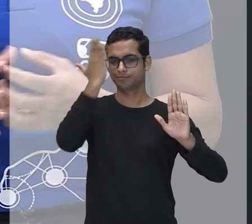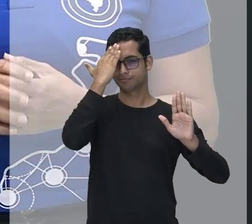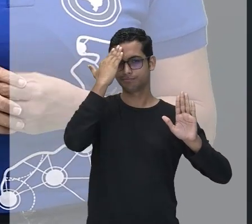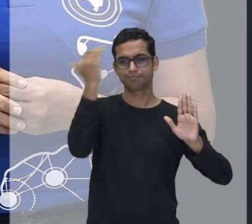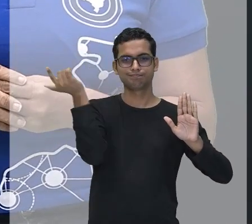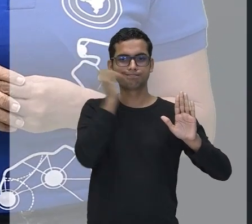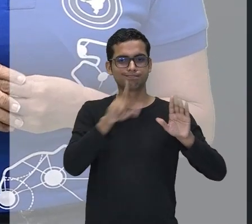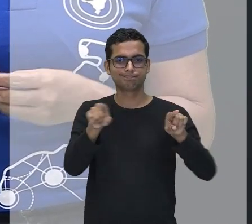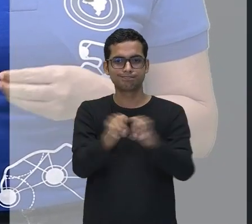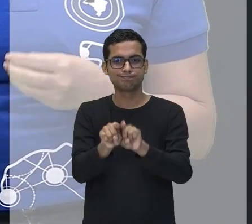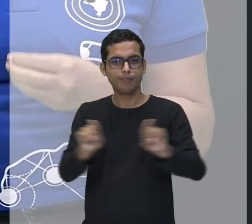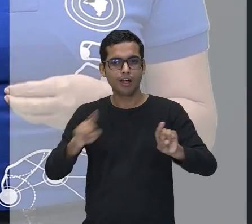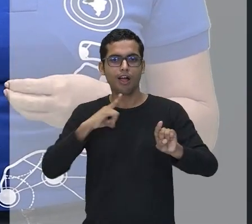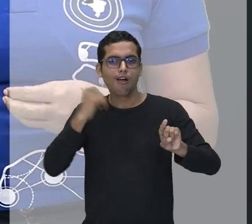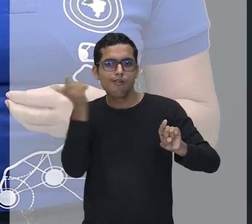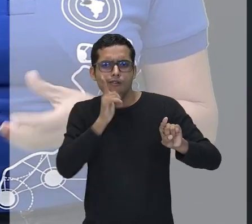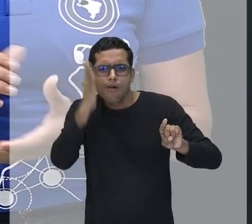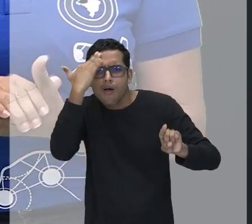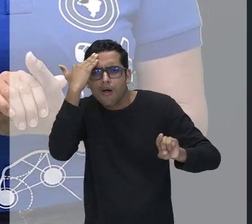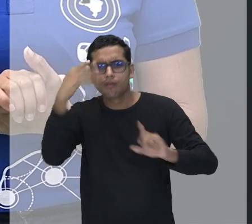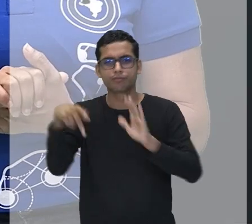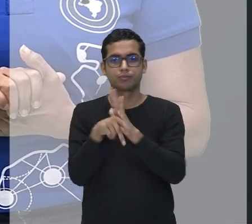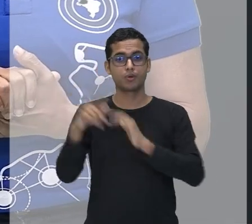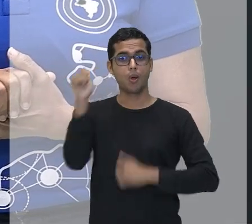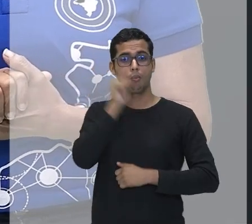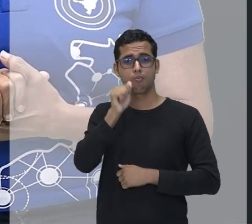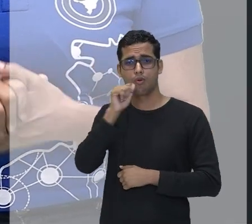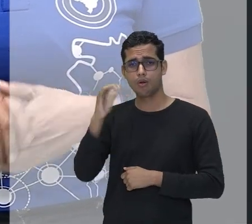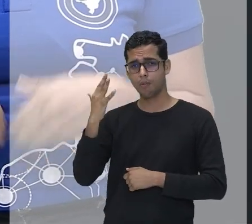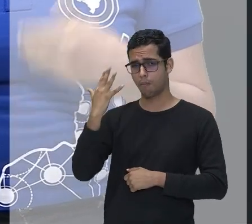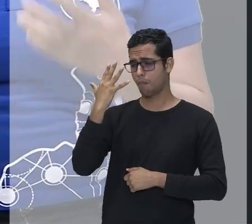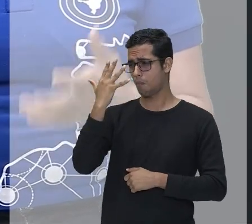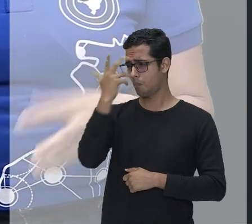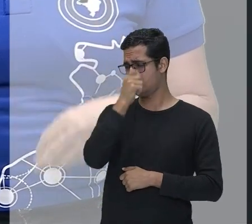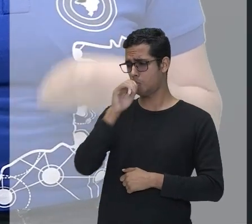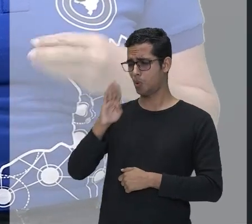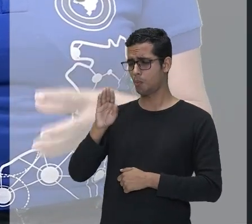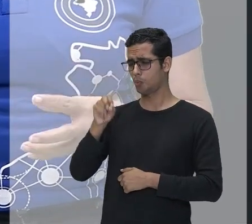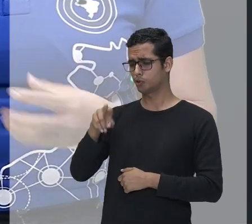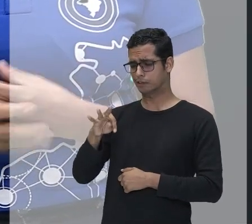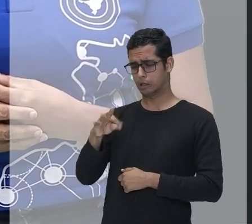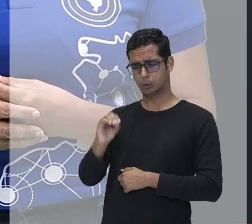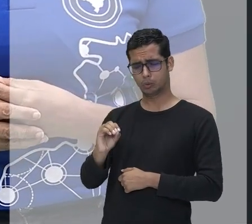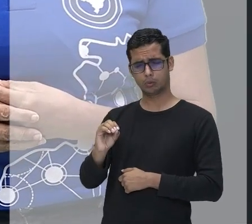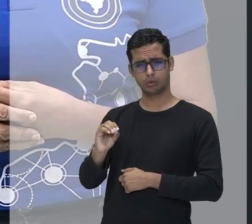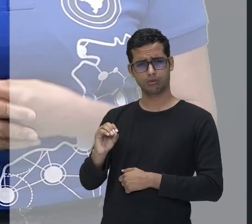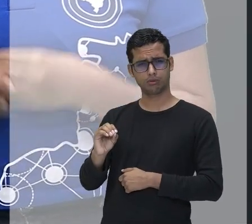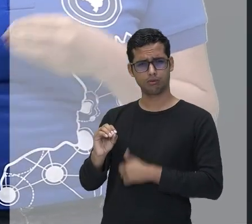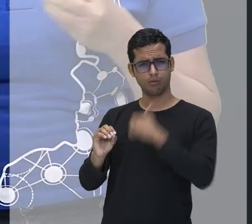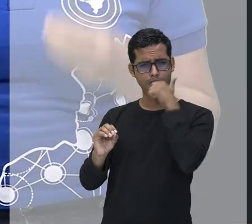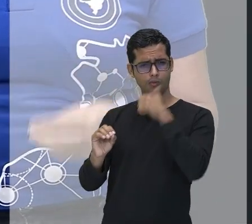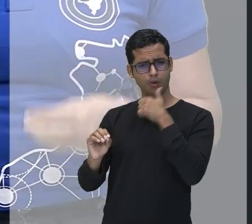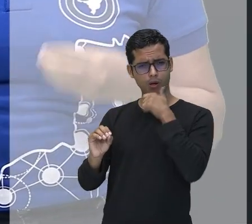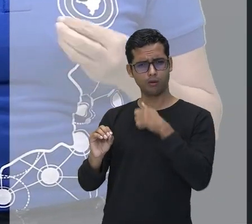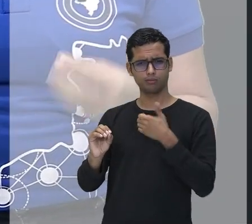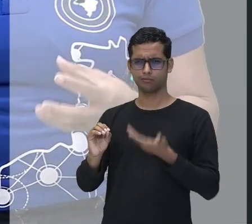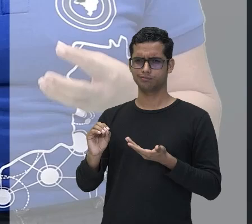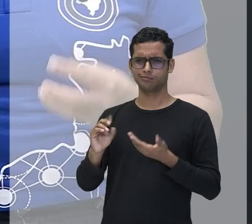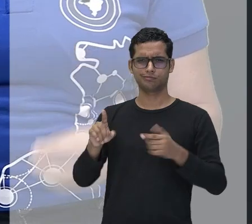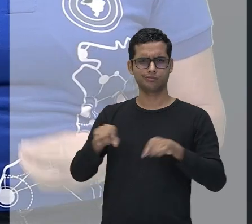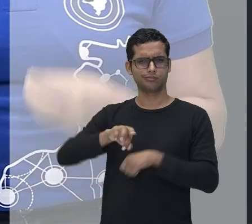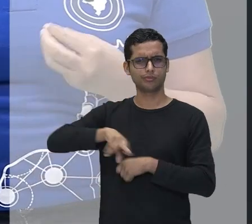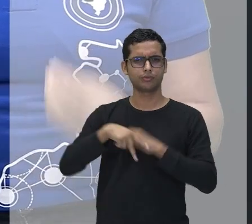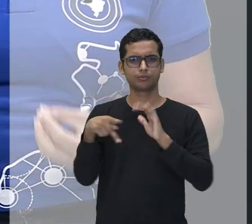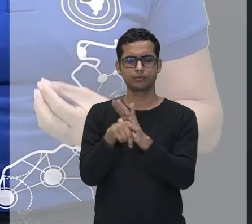bonito. Geralmente, não fala assim, automaticamente. Mesmo que não tenha aprendido essa